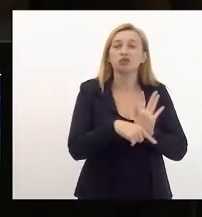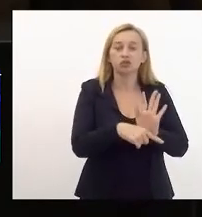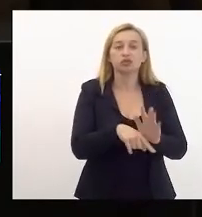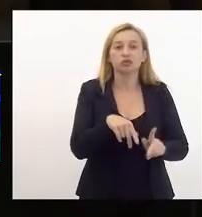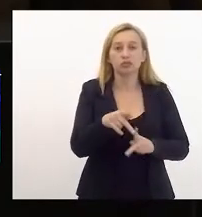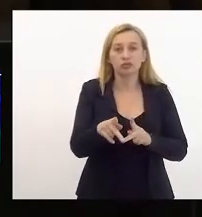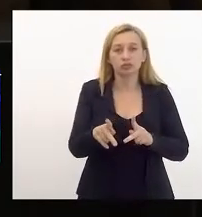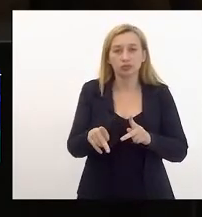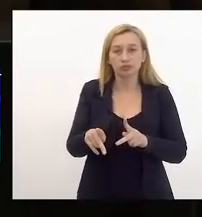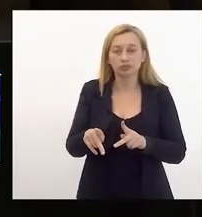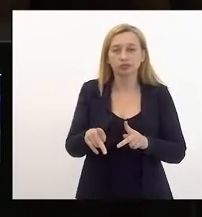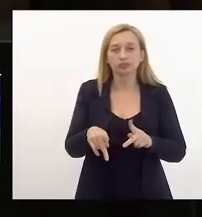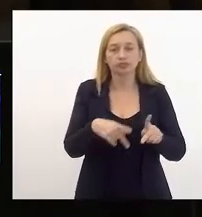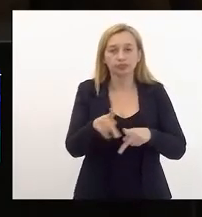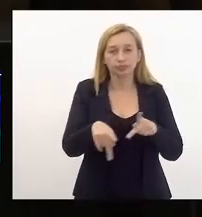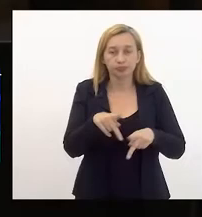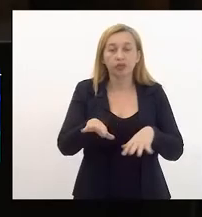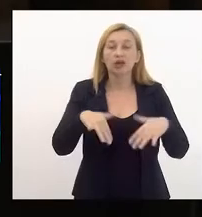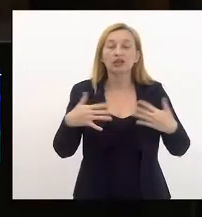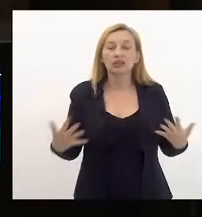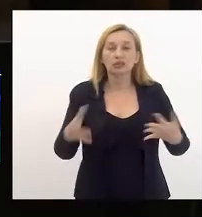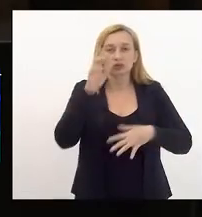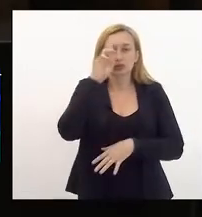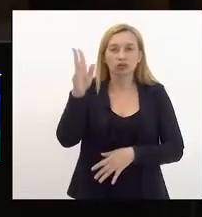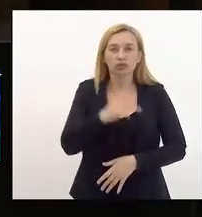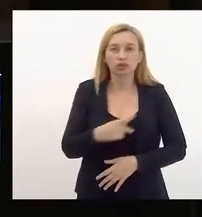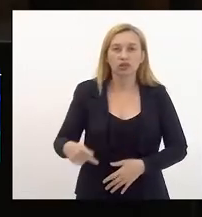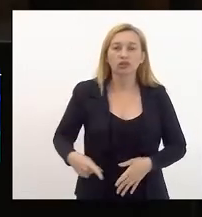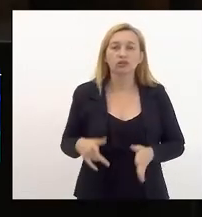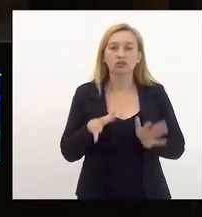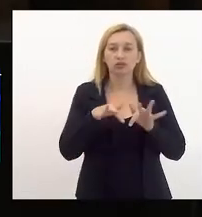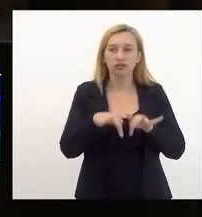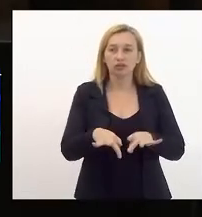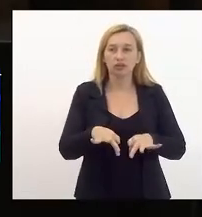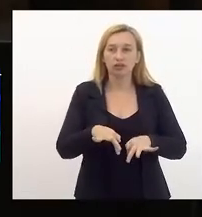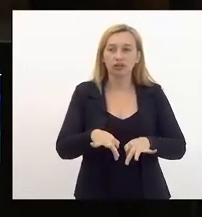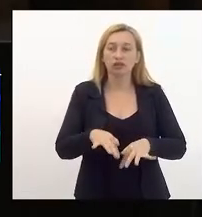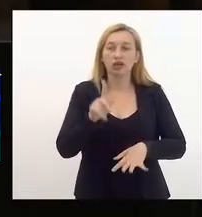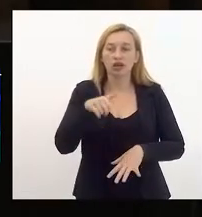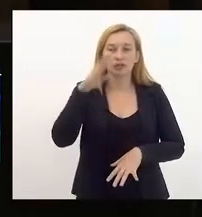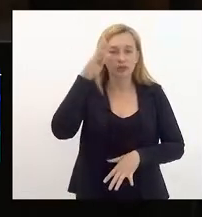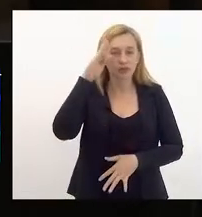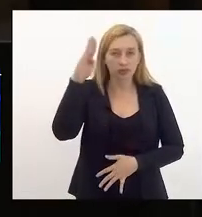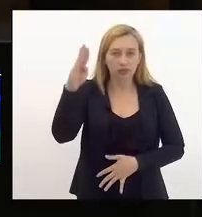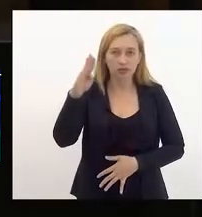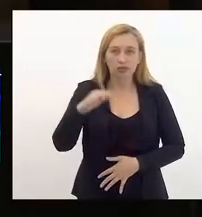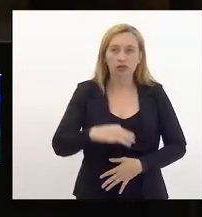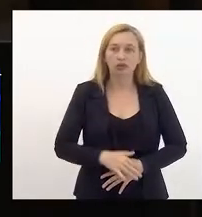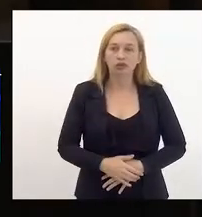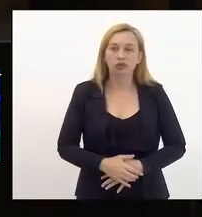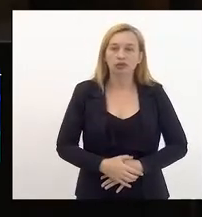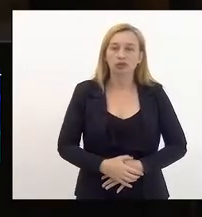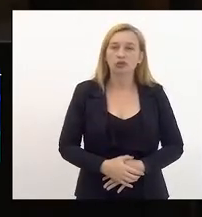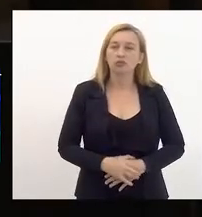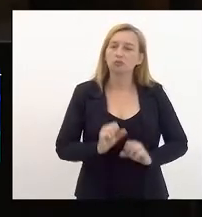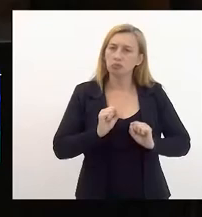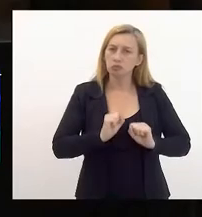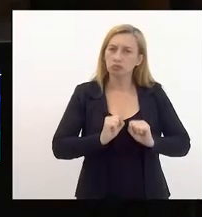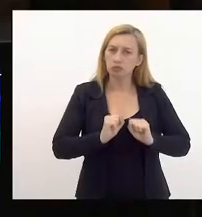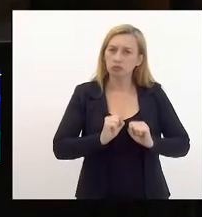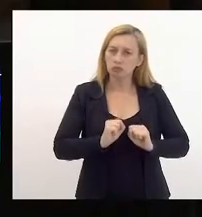pessoas então senhor presidente para concluir é fundamental que traçamos